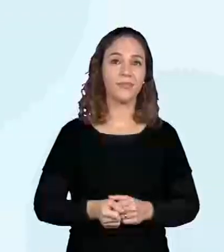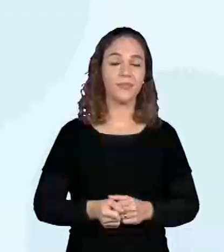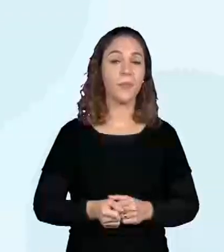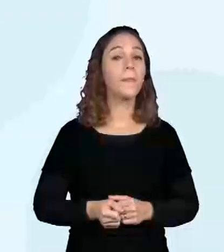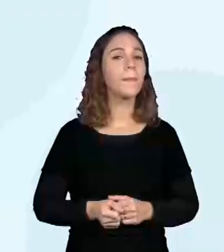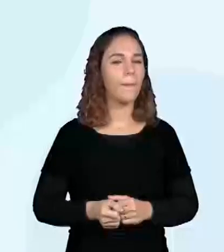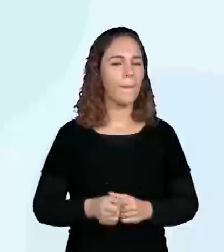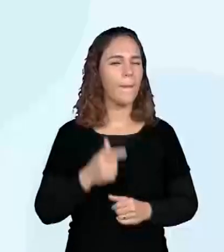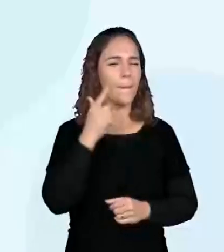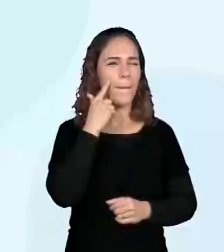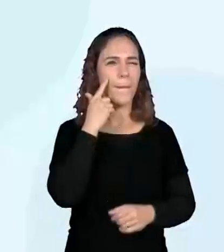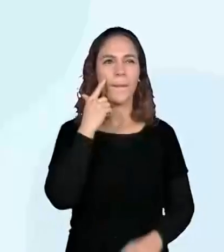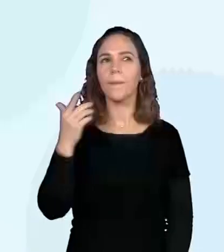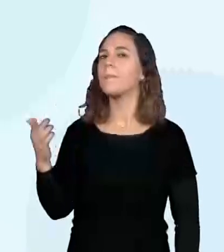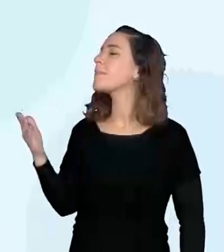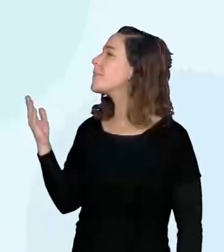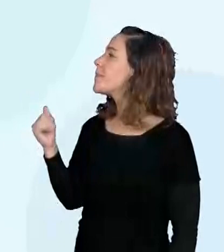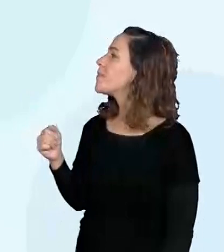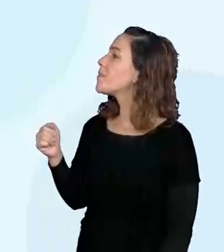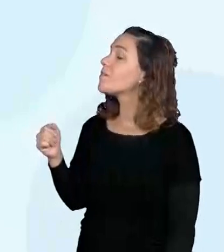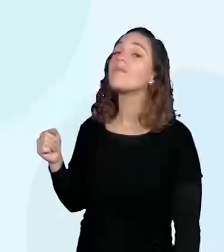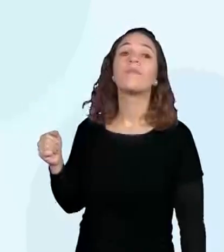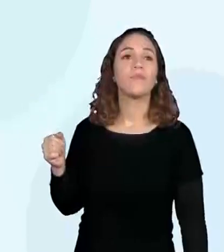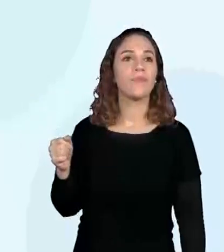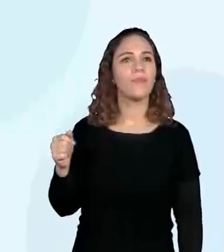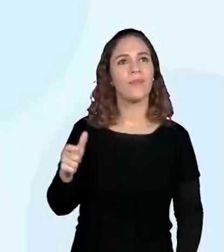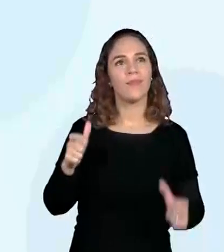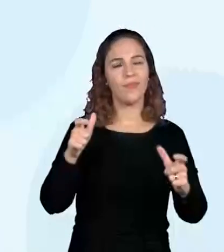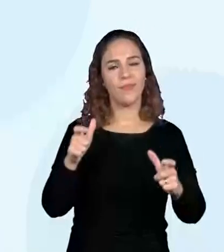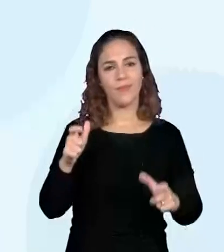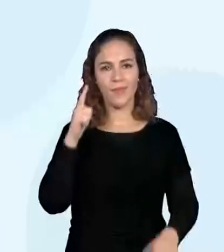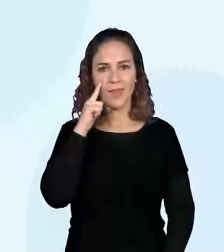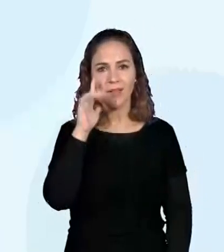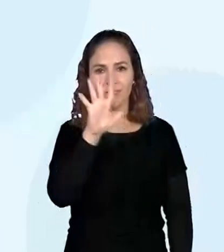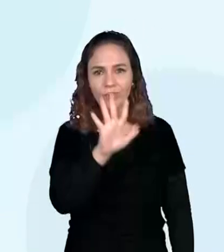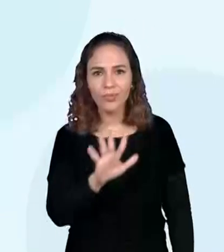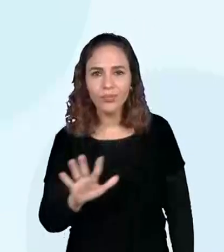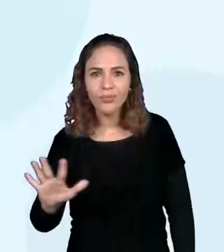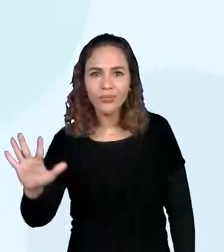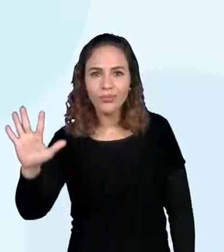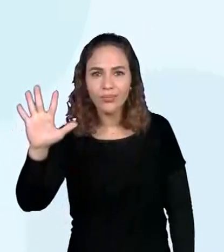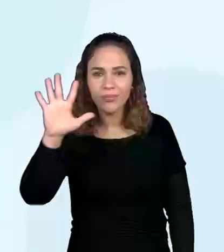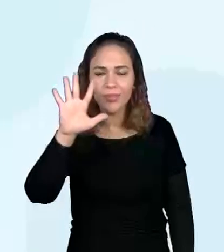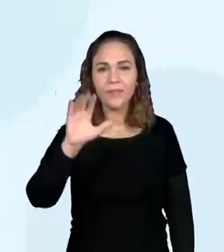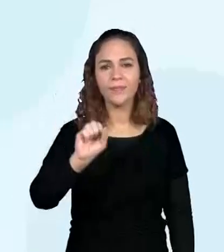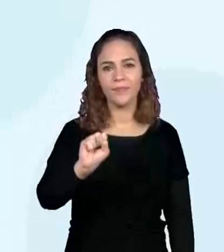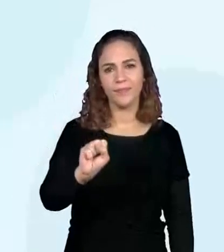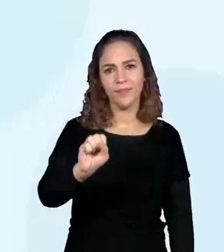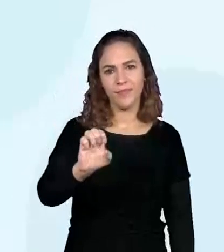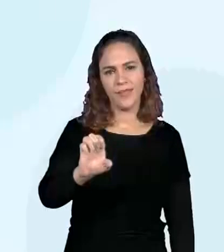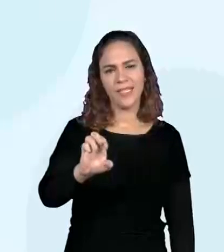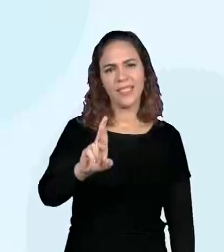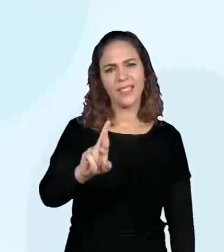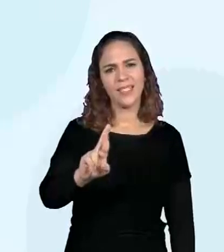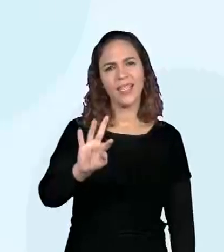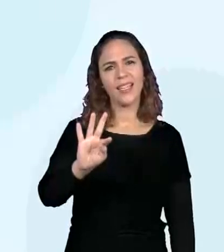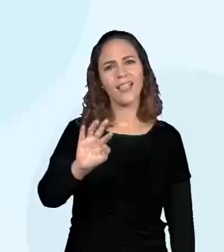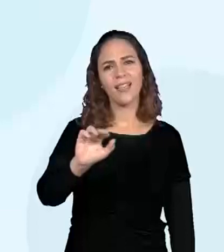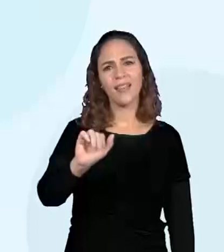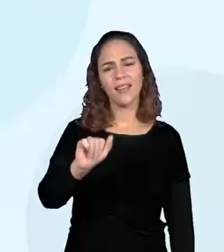Olha só. A área sertaneja do Nordeste. Uma área sertaneja